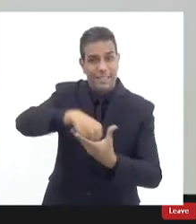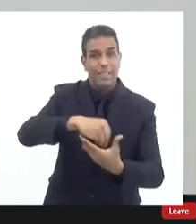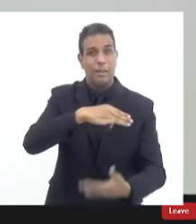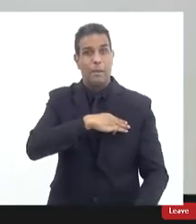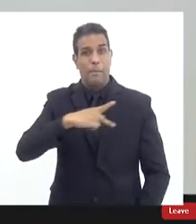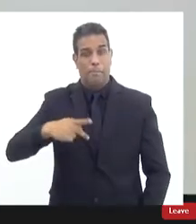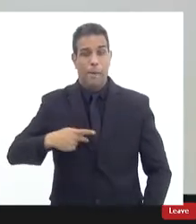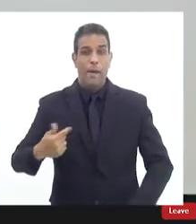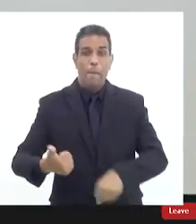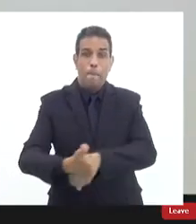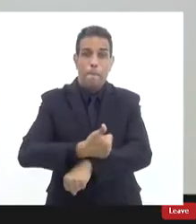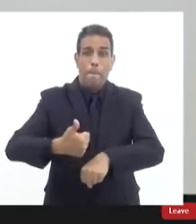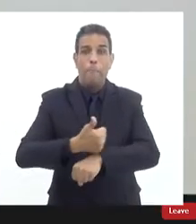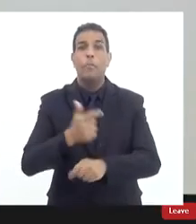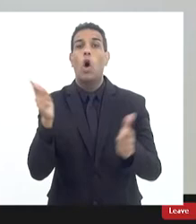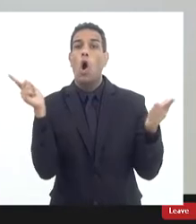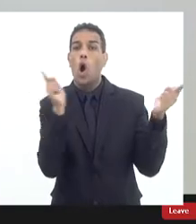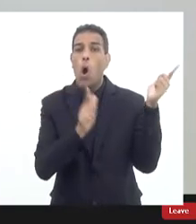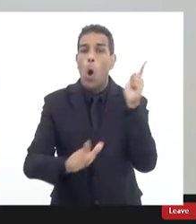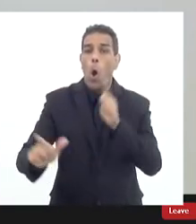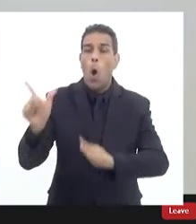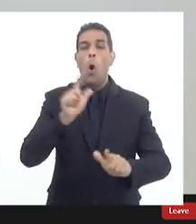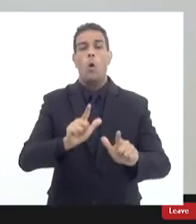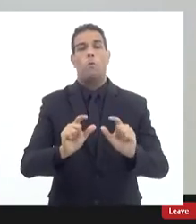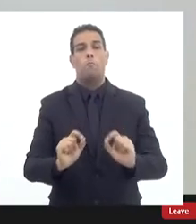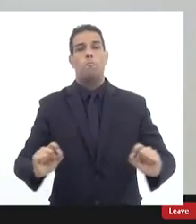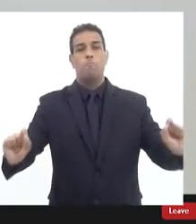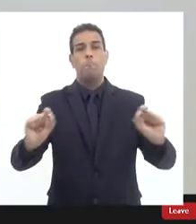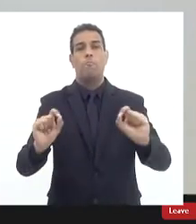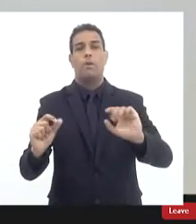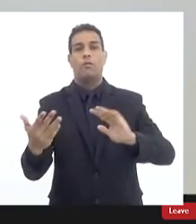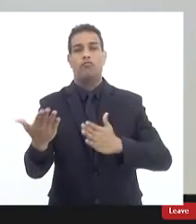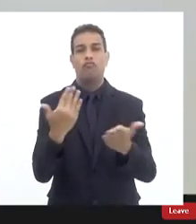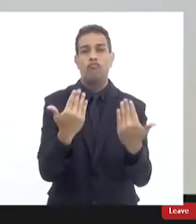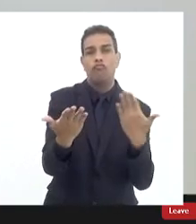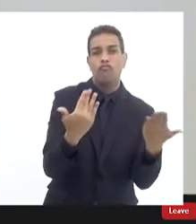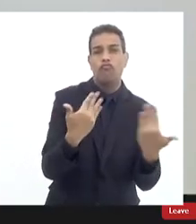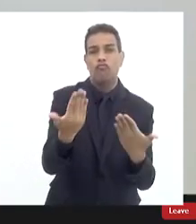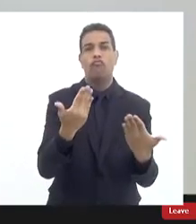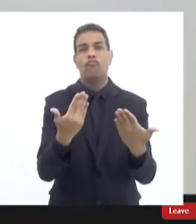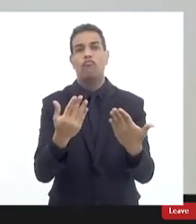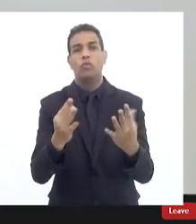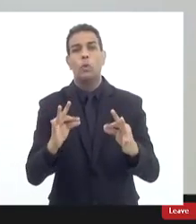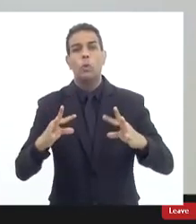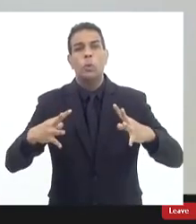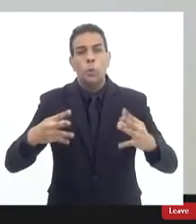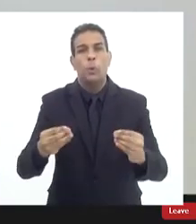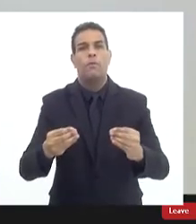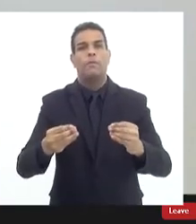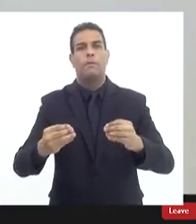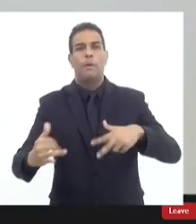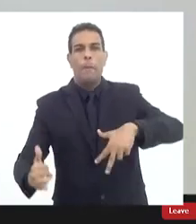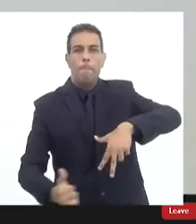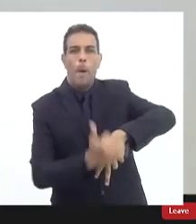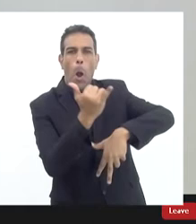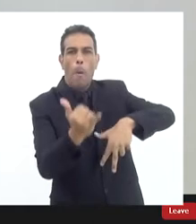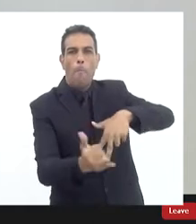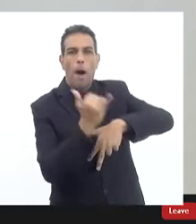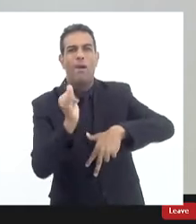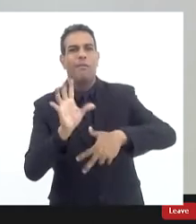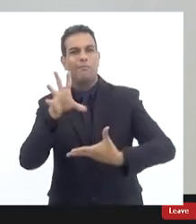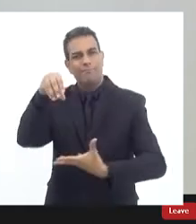capacidade de estar num diálogo próximo e direto com as vítimas da violência